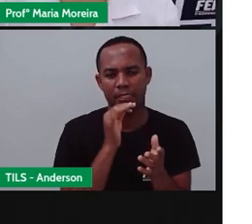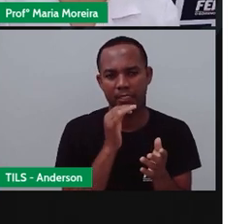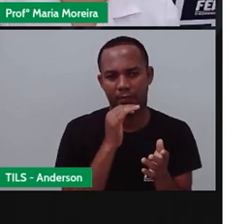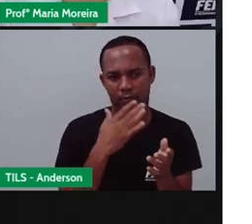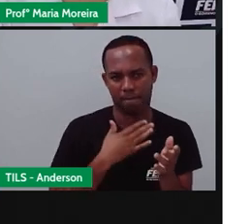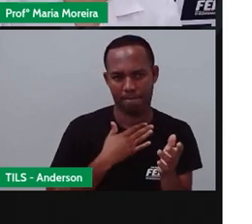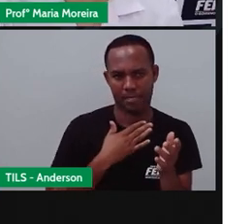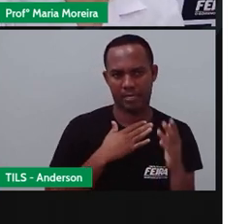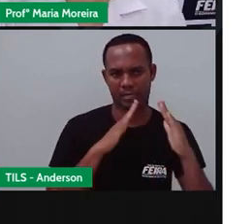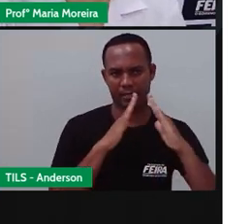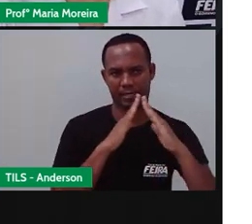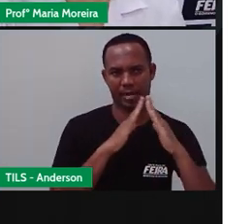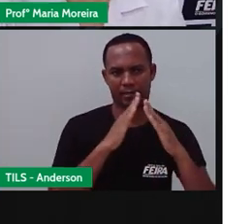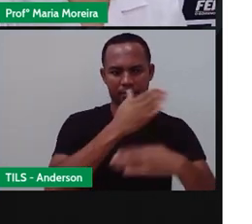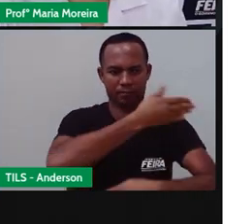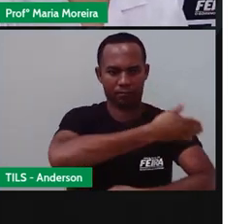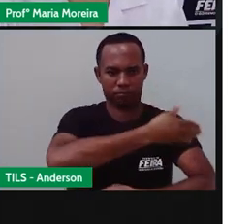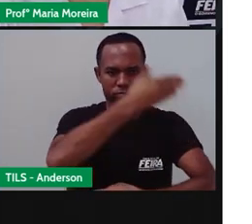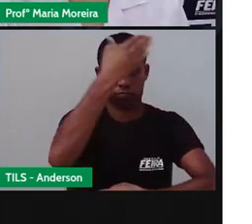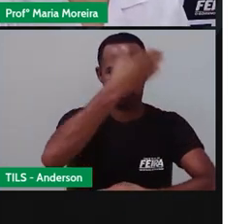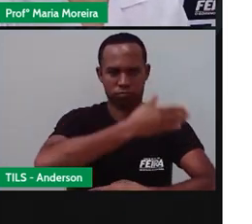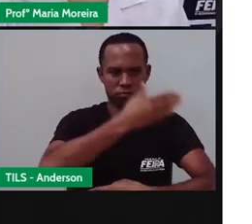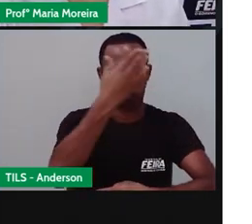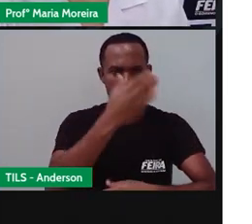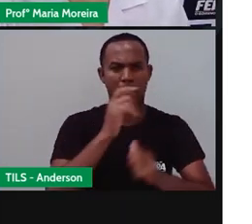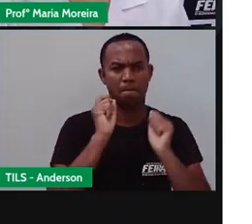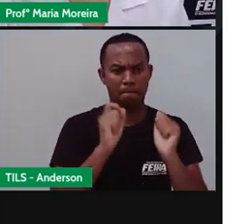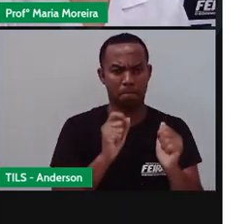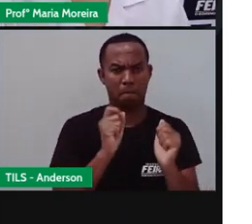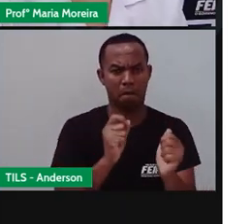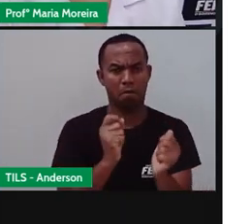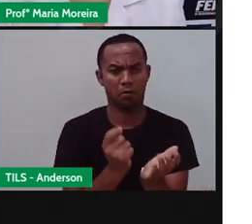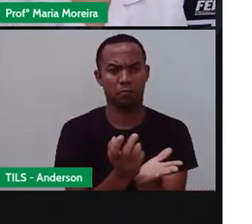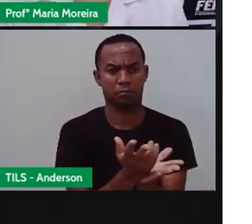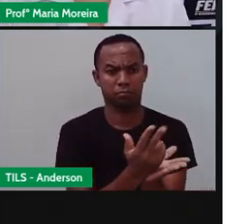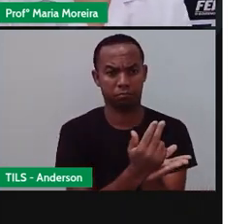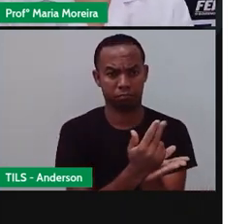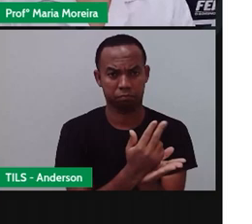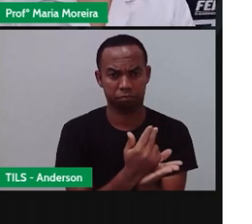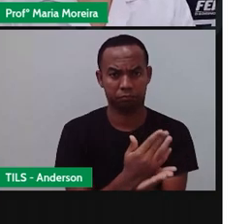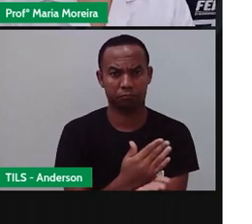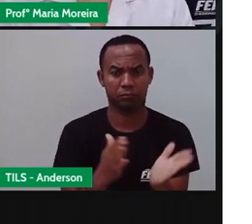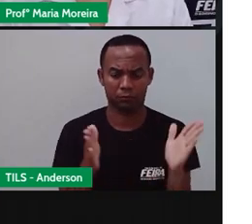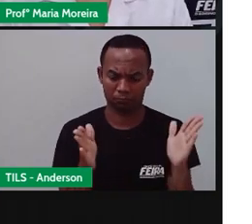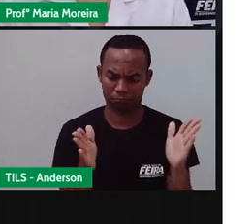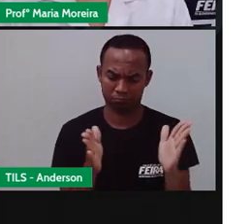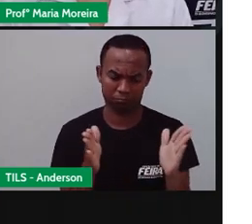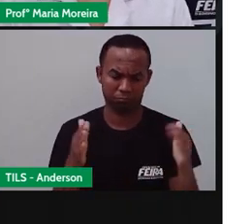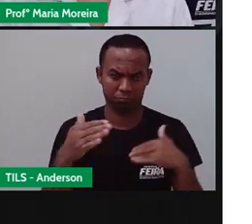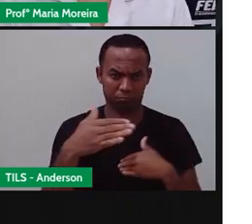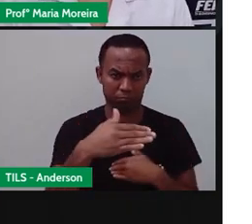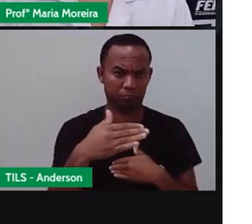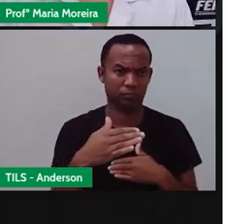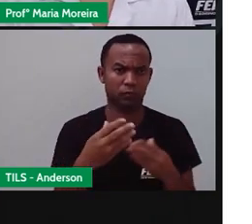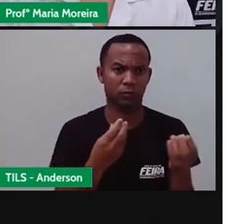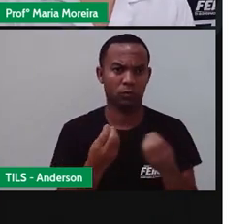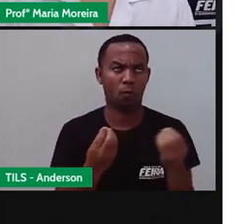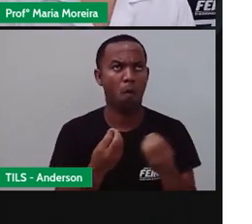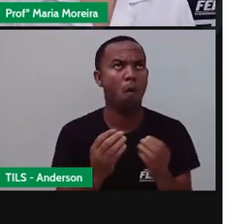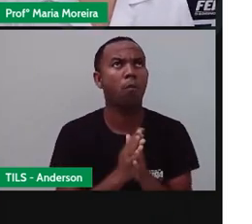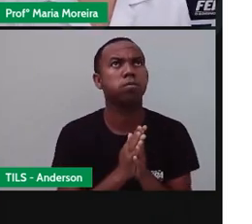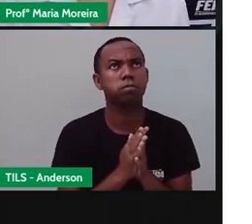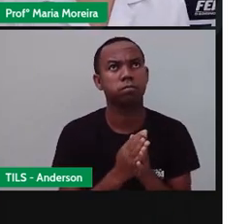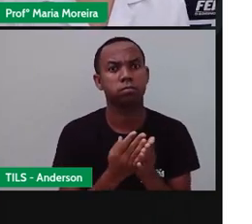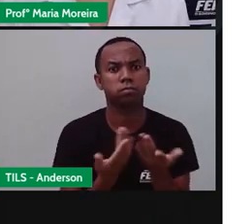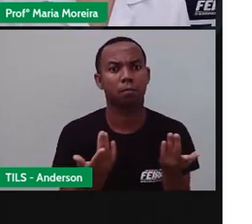posso fazer o mapa do meu condomínio? Pode! É o quê? Um espaço reduzido. Pró, eu posso